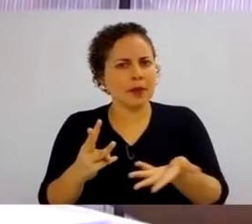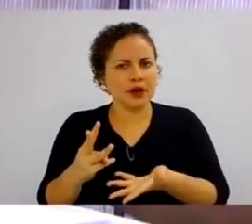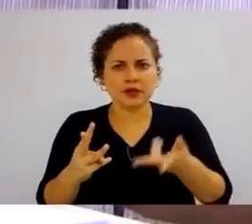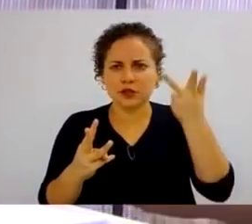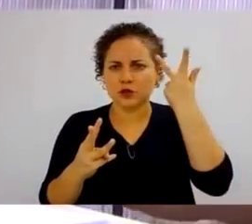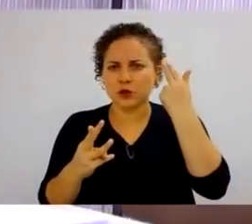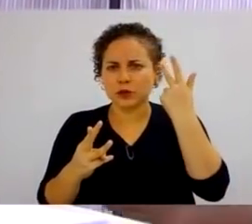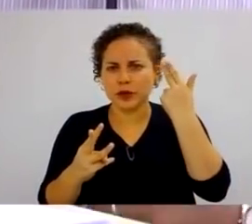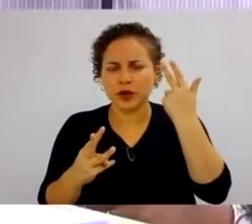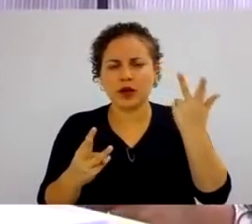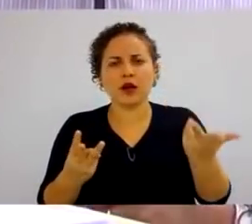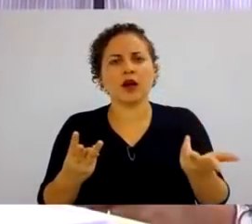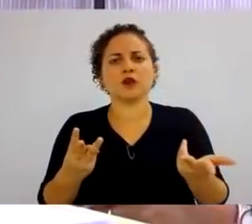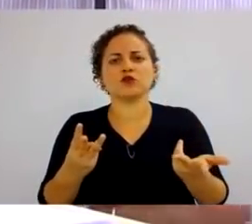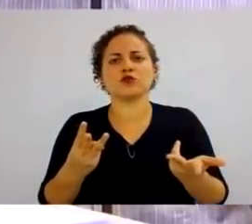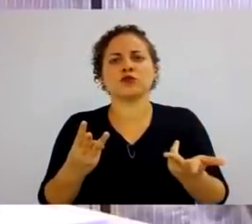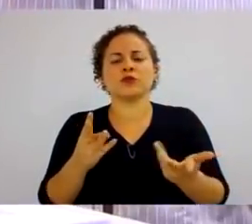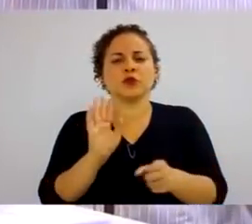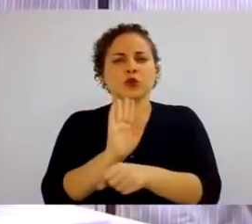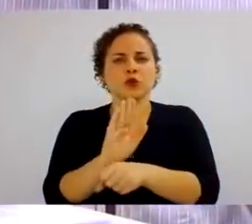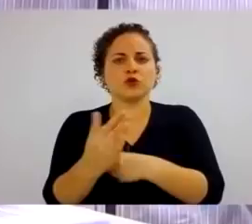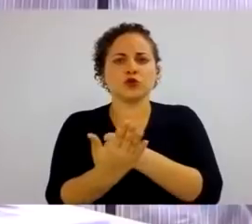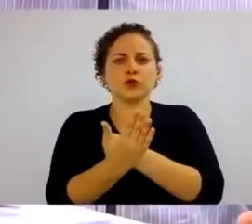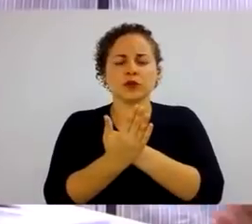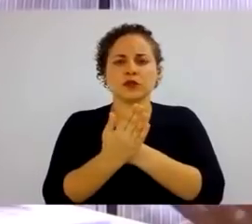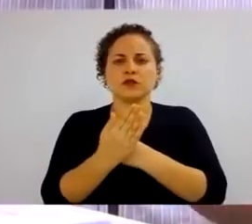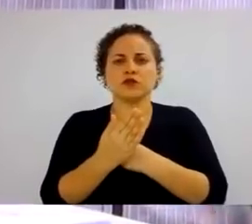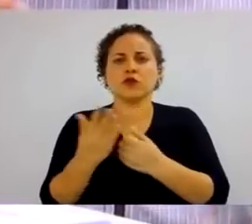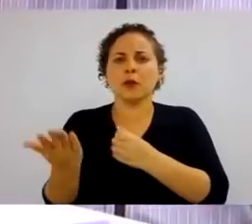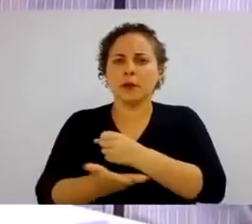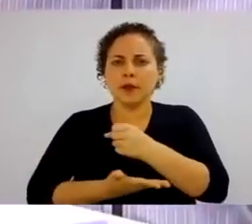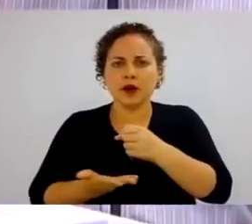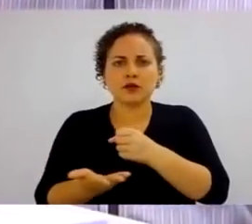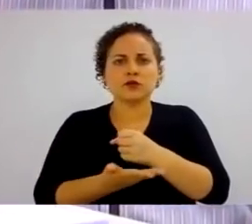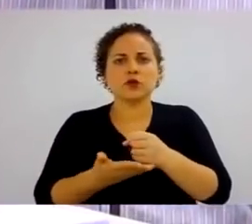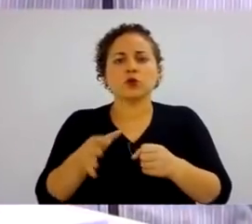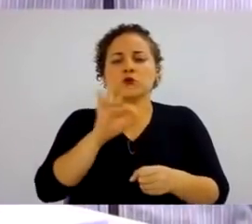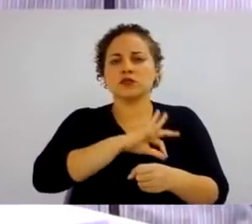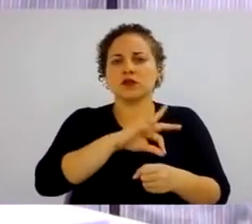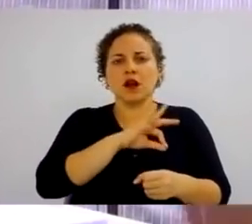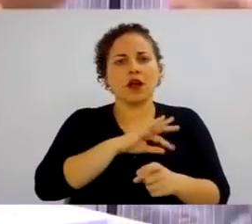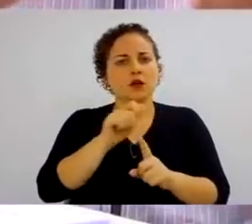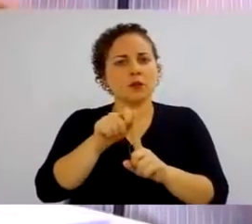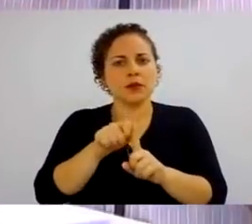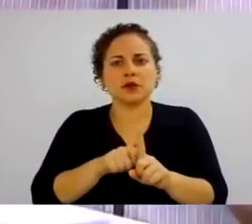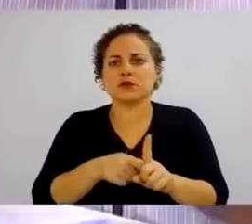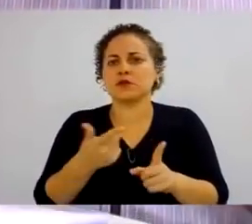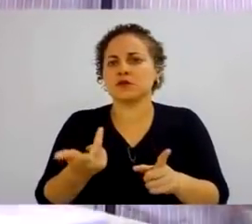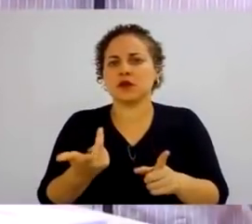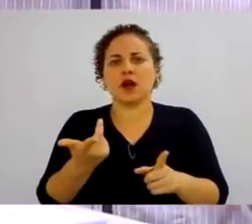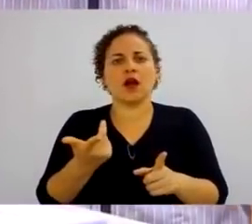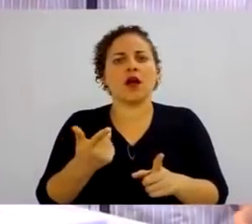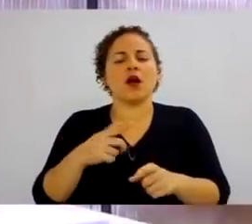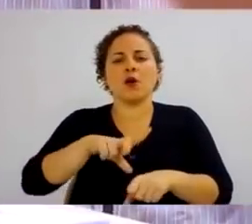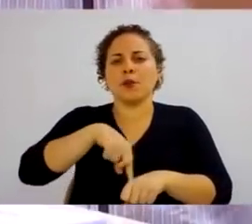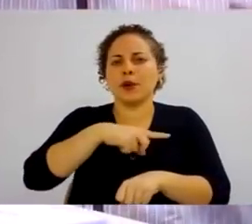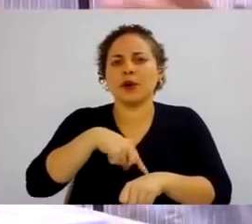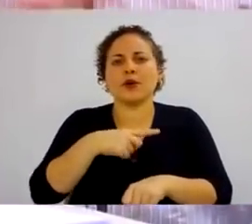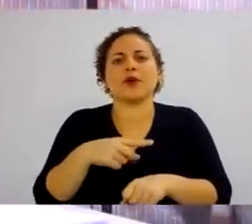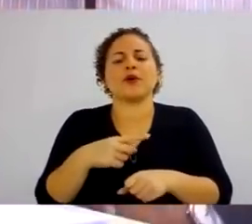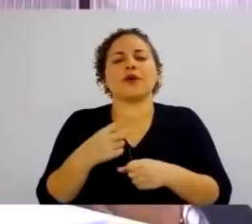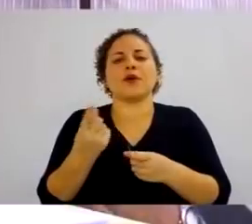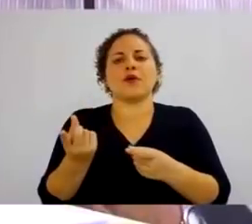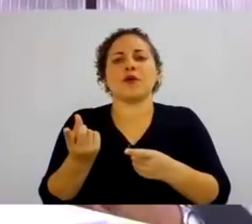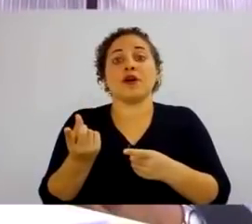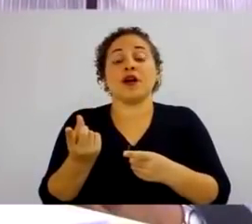incentivos salariais e os benefícios. O que seria o básico? É o salário mensal. É o salário por hora que a empresa,